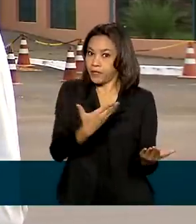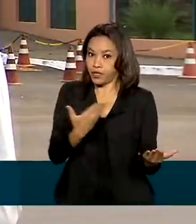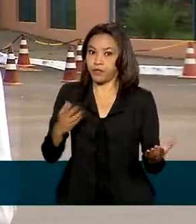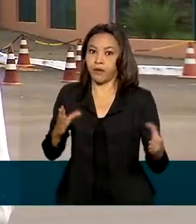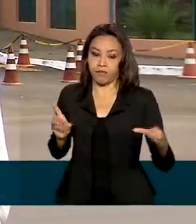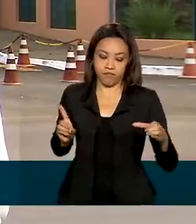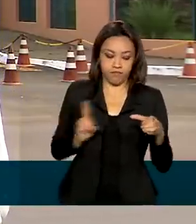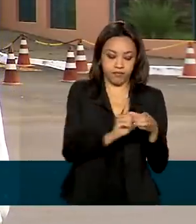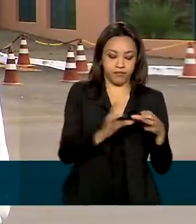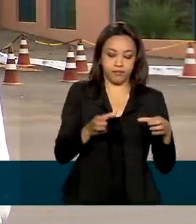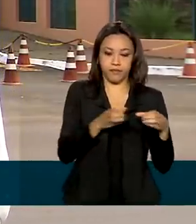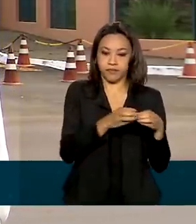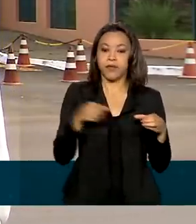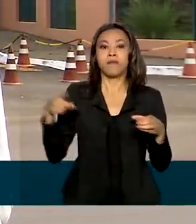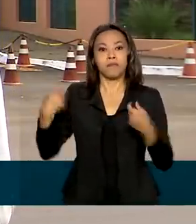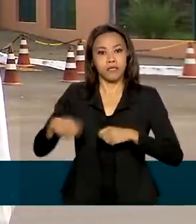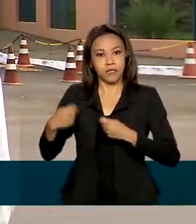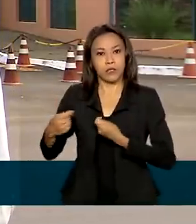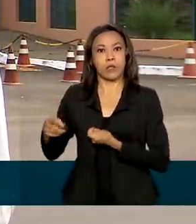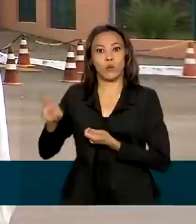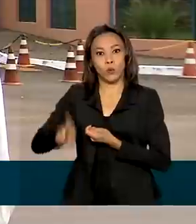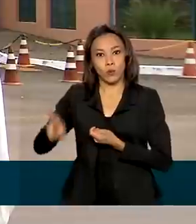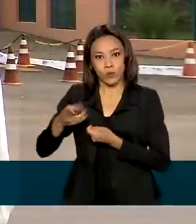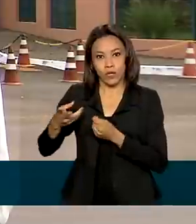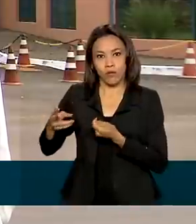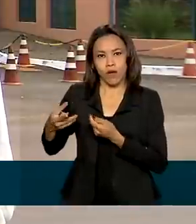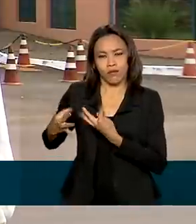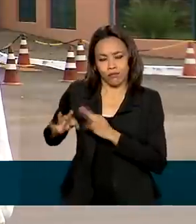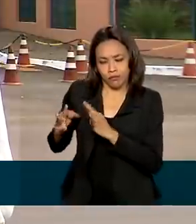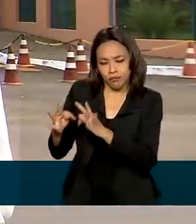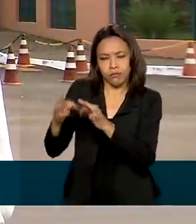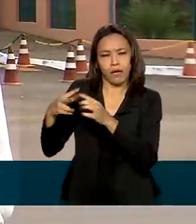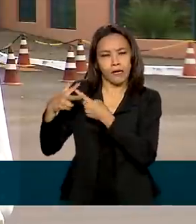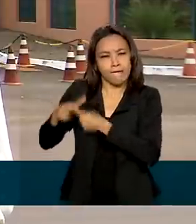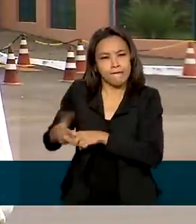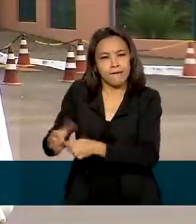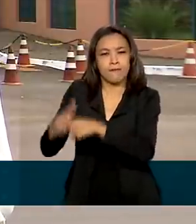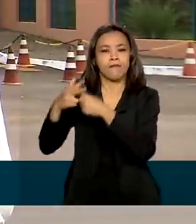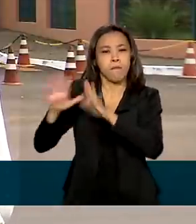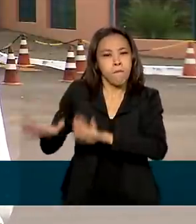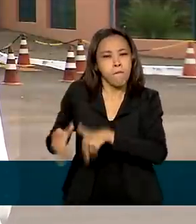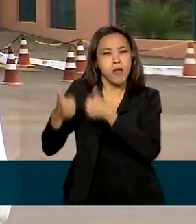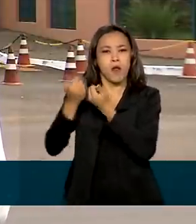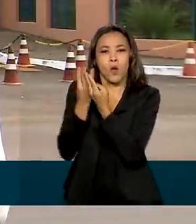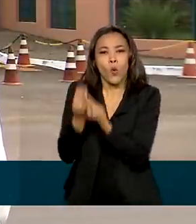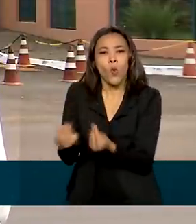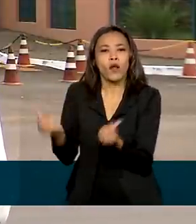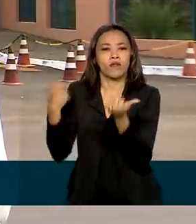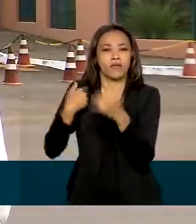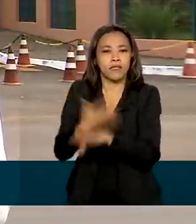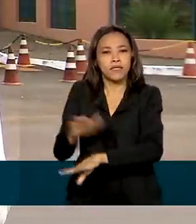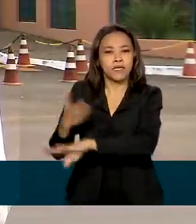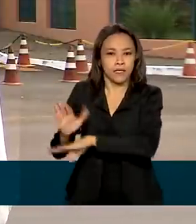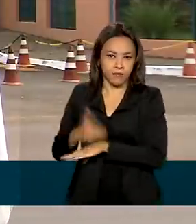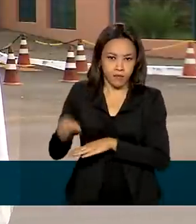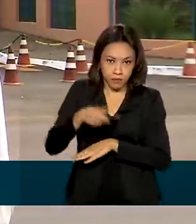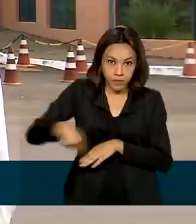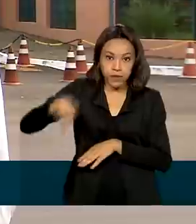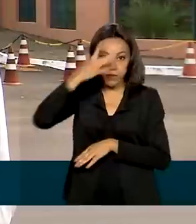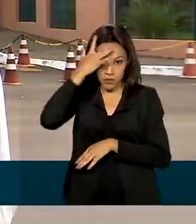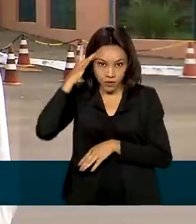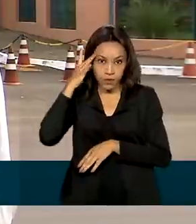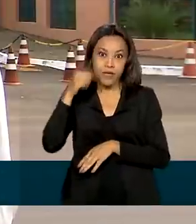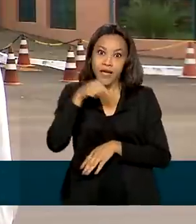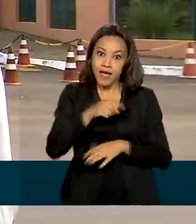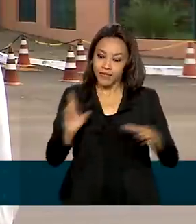Anvisa modernizou os instrumentos regulatórios e investiu na qualificação de inspetores. A adesão também